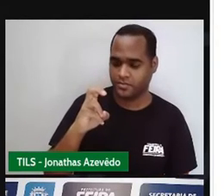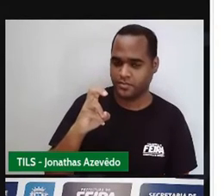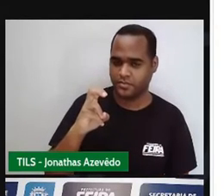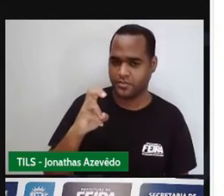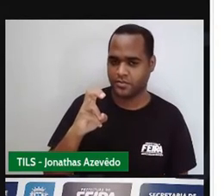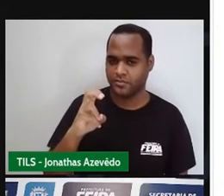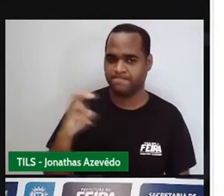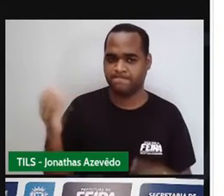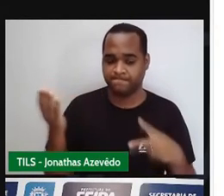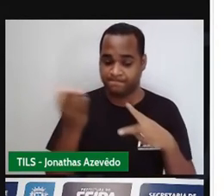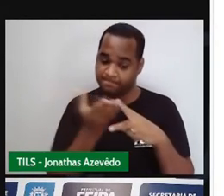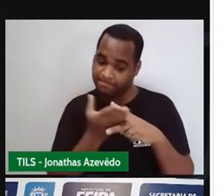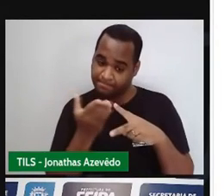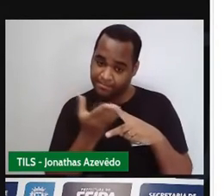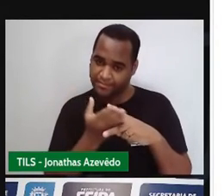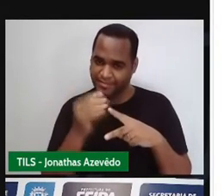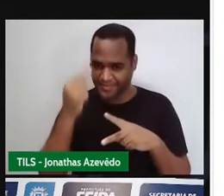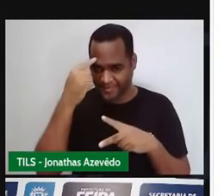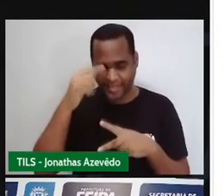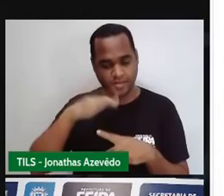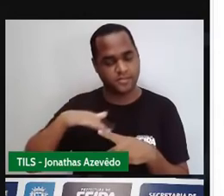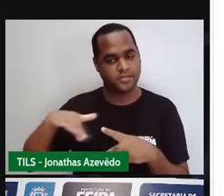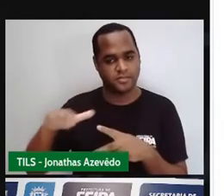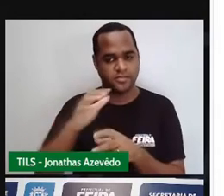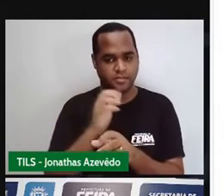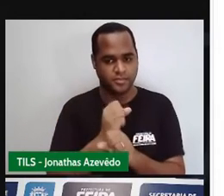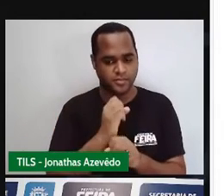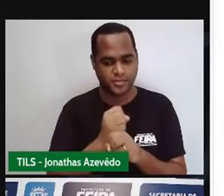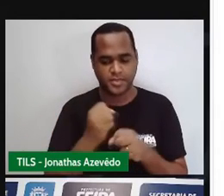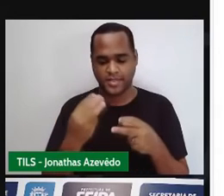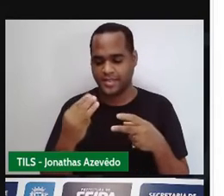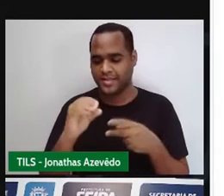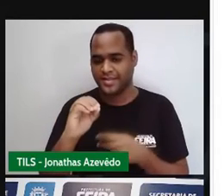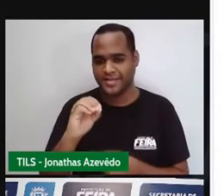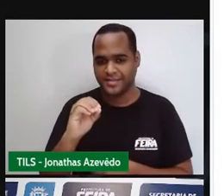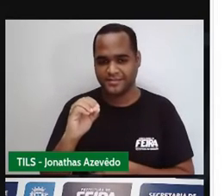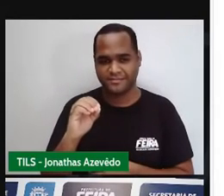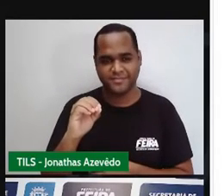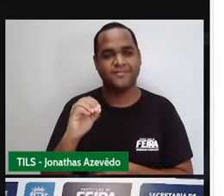é metade da área do retângulo trinta.